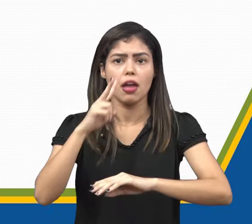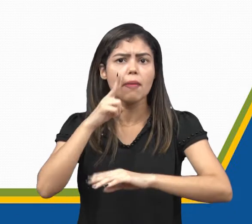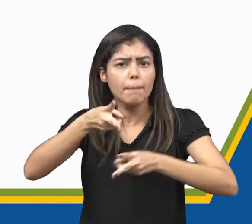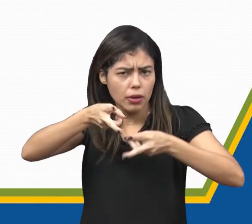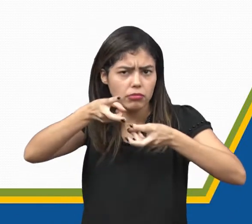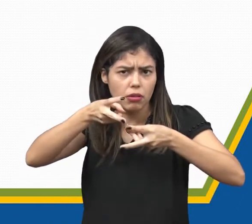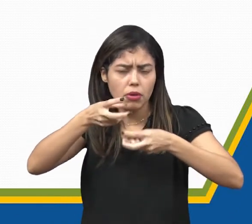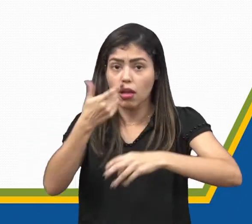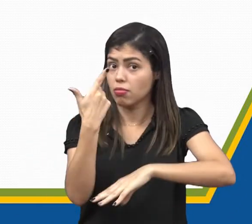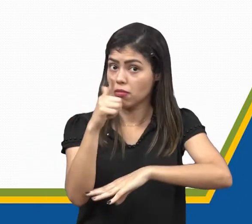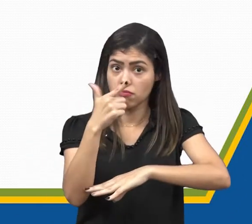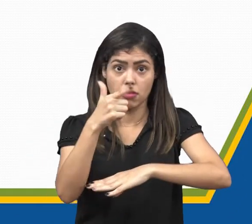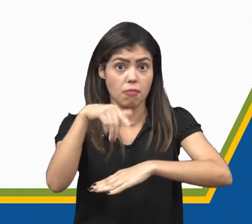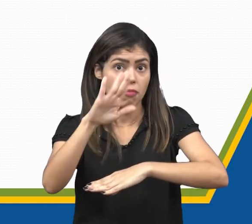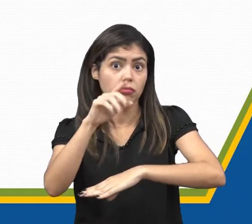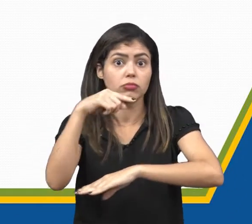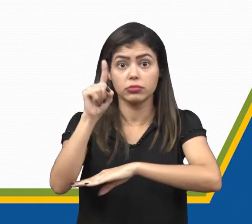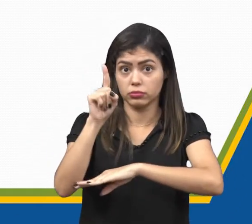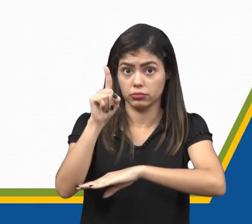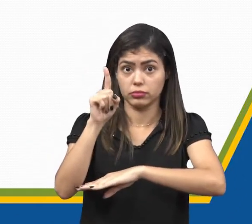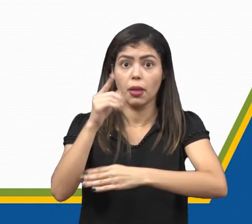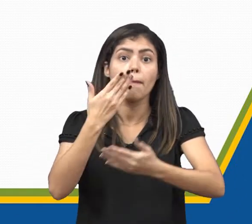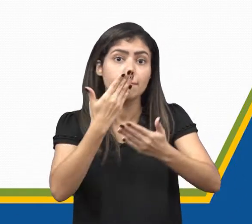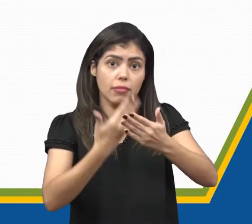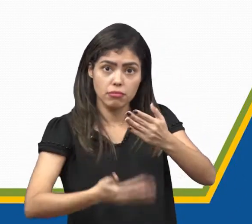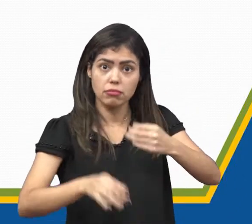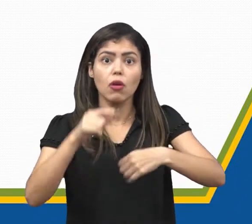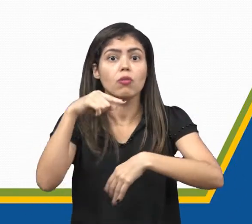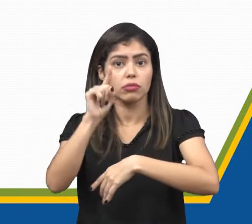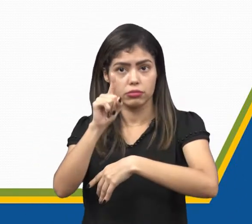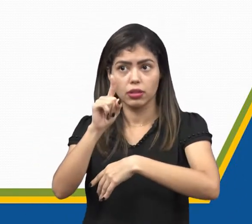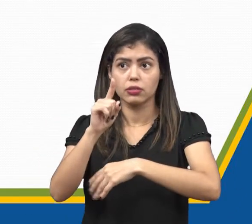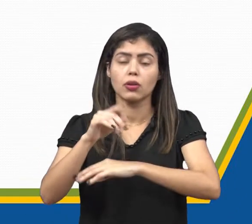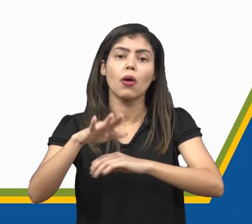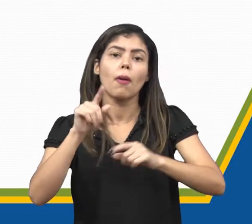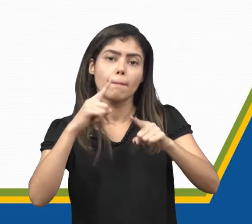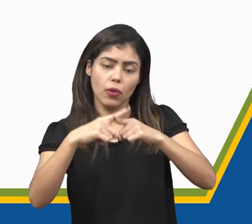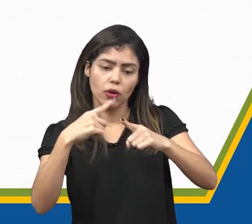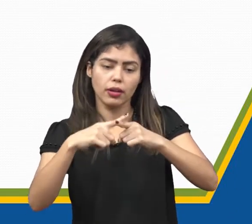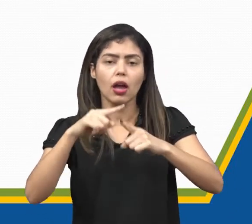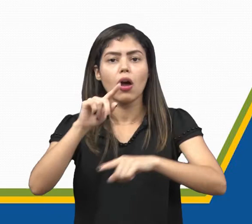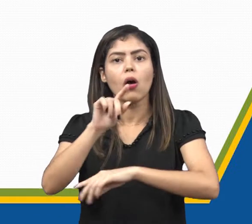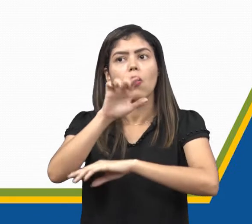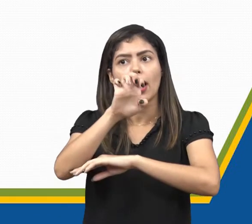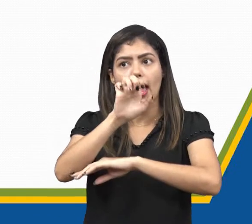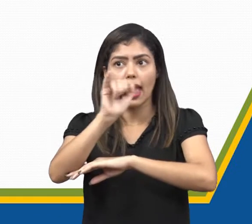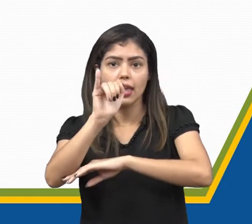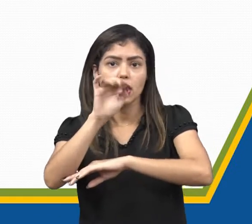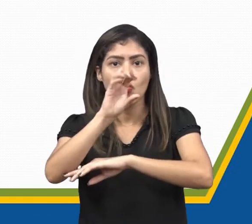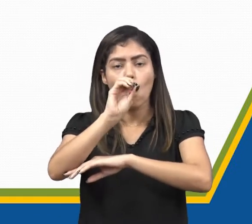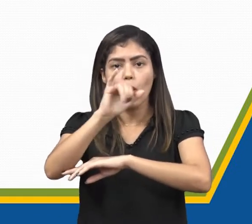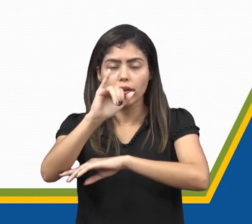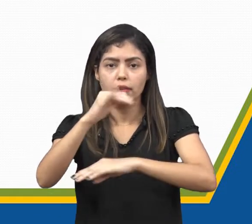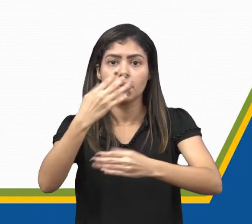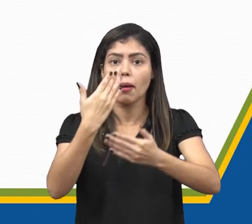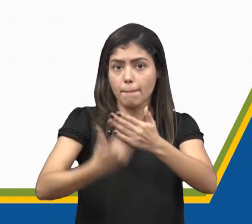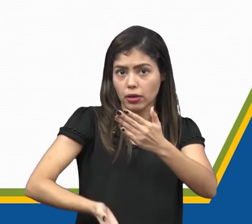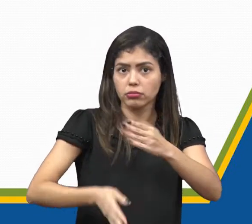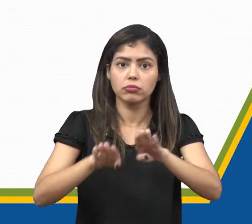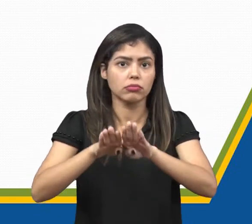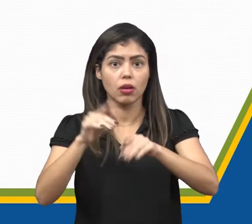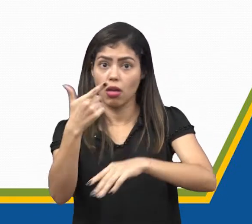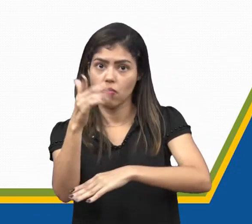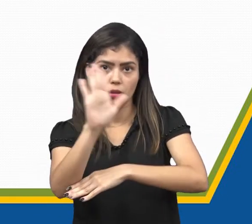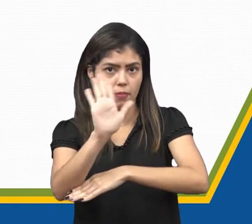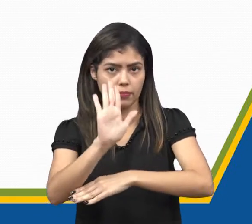verificar que elas não recebem mais acento, porque os acentos dos ditongos abertos EI e OI, como eu já disse, caíram das